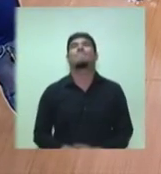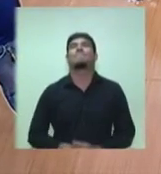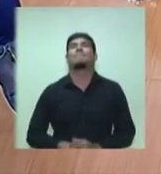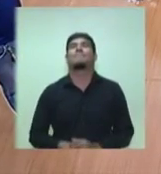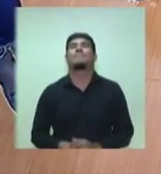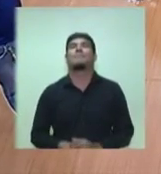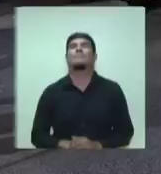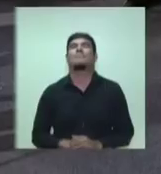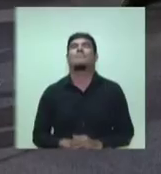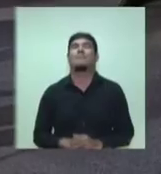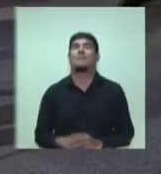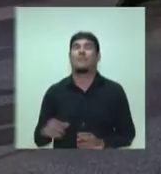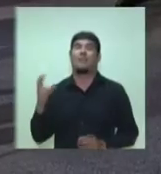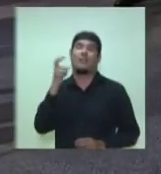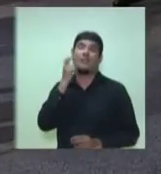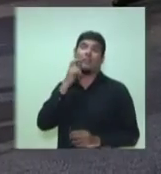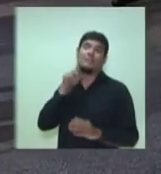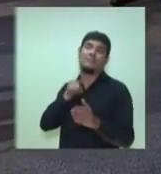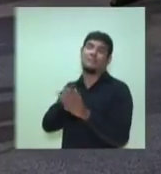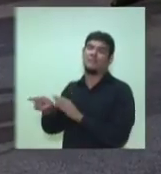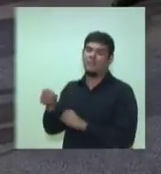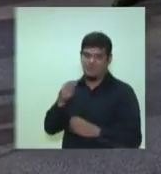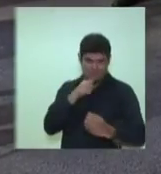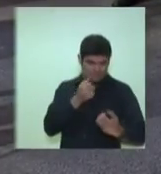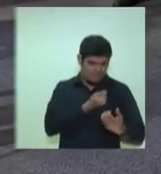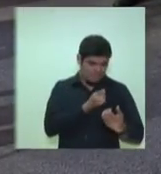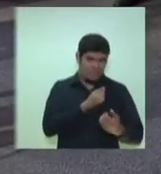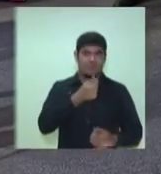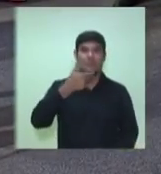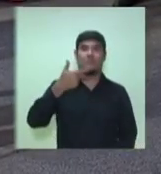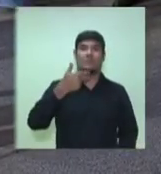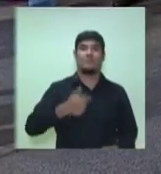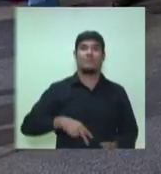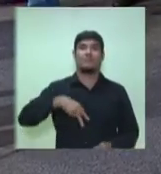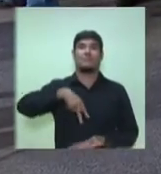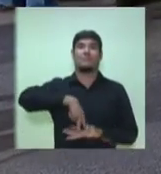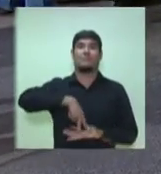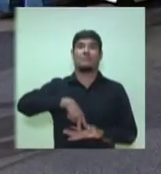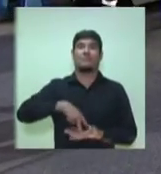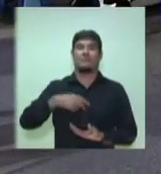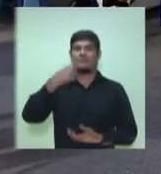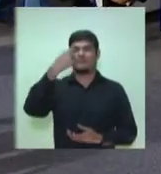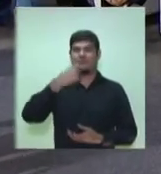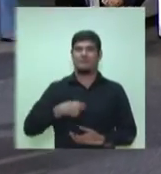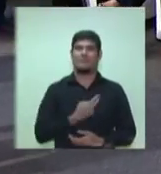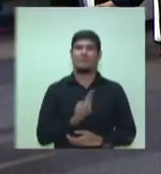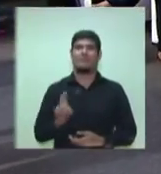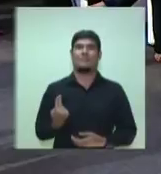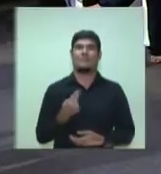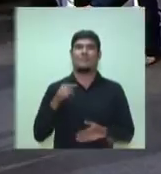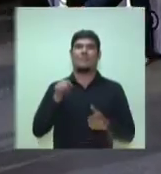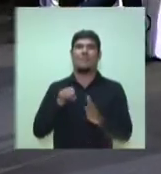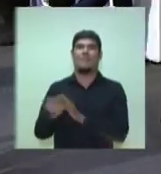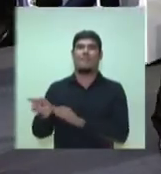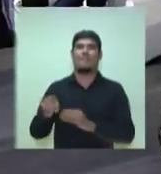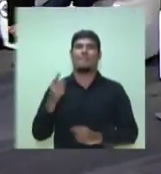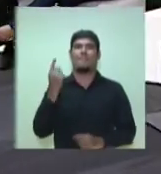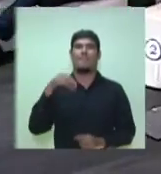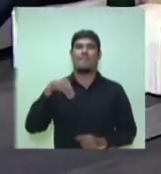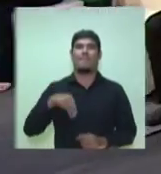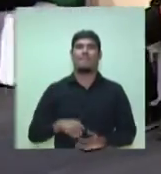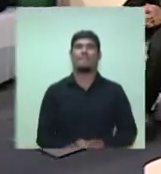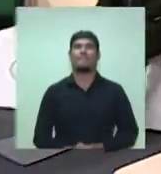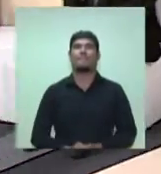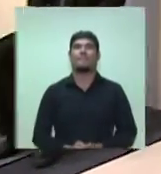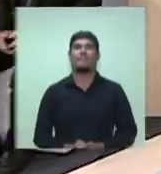É para o candidato Marcelo Ramos, né? Nós temos aqui o jornalista de número 2. Por favor, levante-se, identifique-se e faça sua pergunta em um minuto.